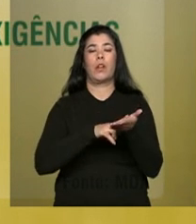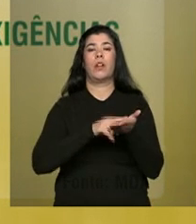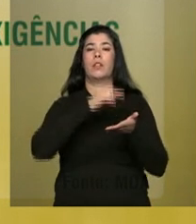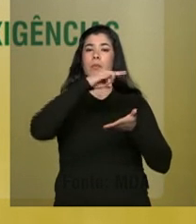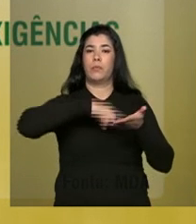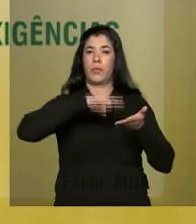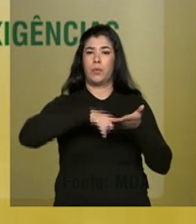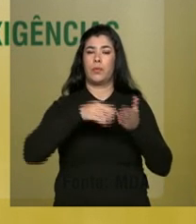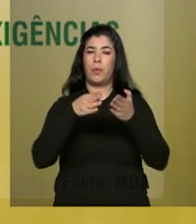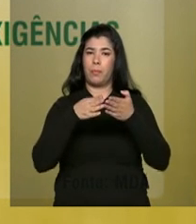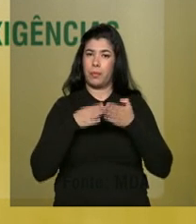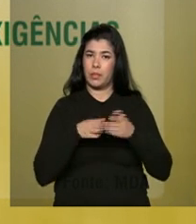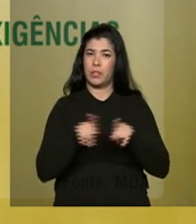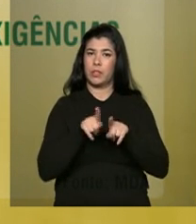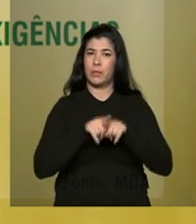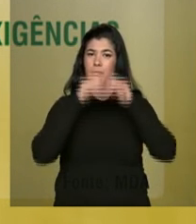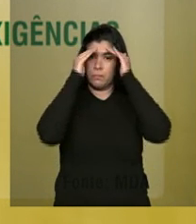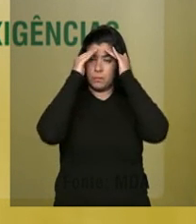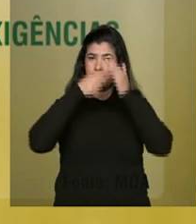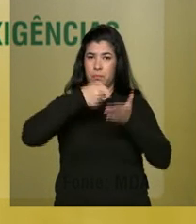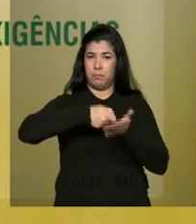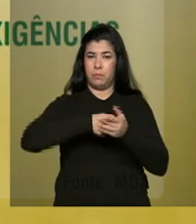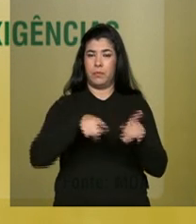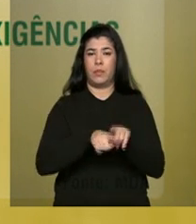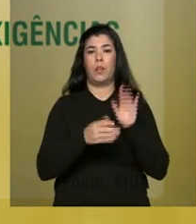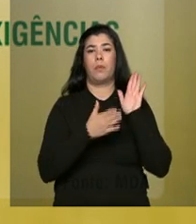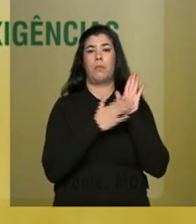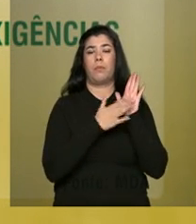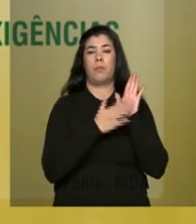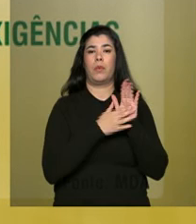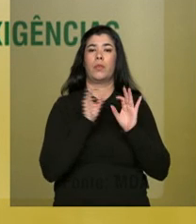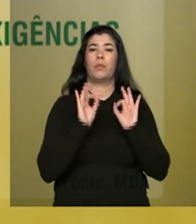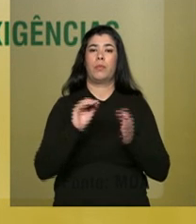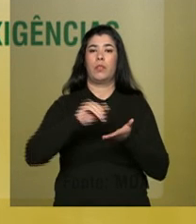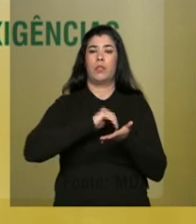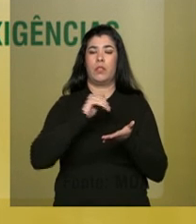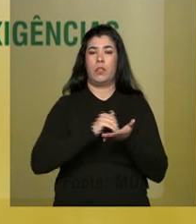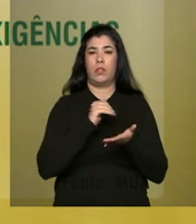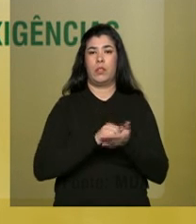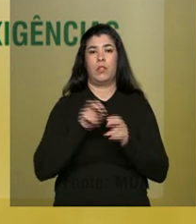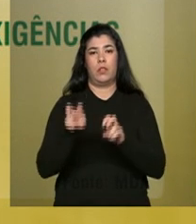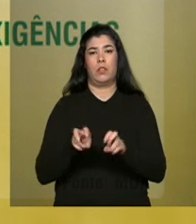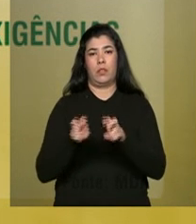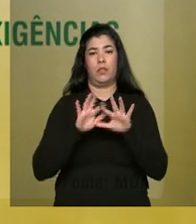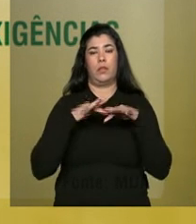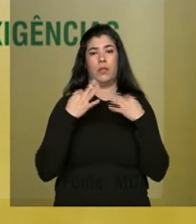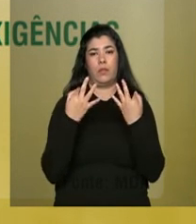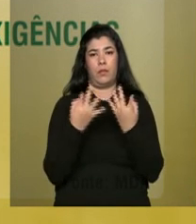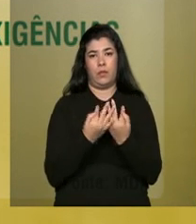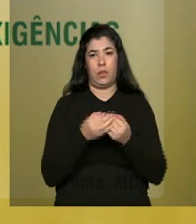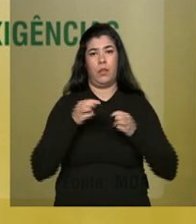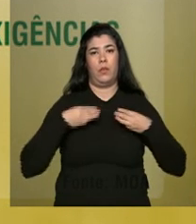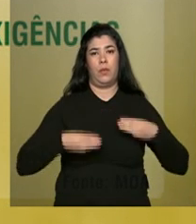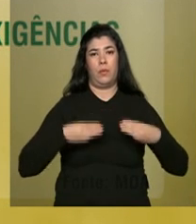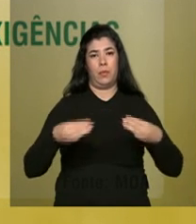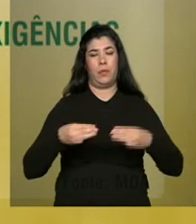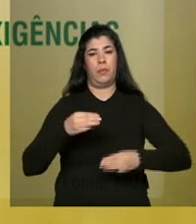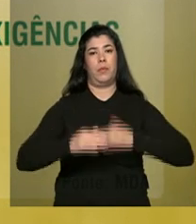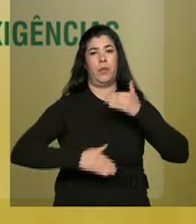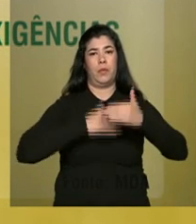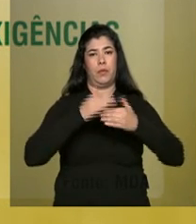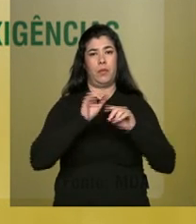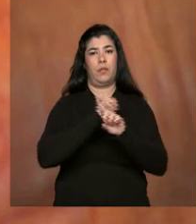declaração de cumprimento das exigências e a proposta para a Secretaria de Agricultura Familiar do Ministério do